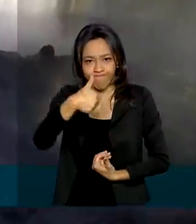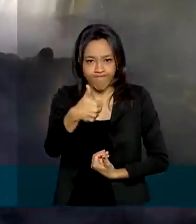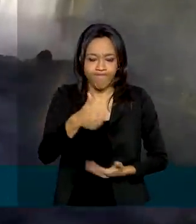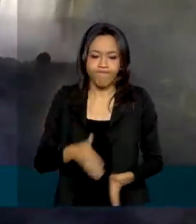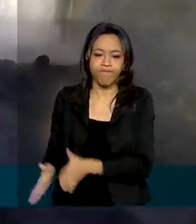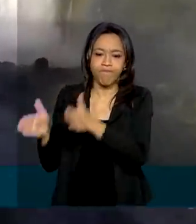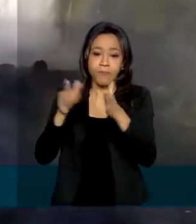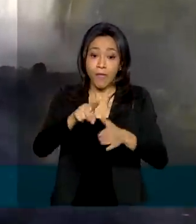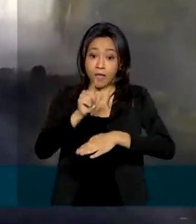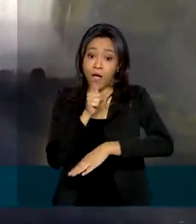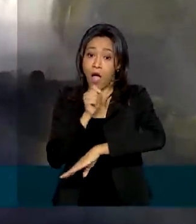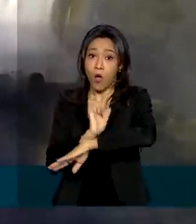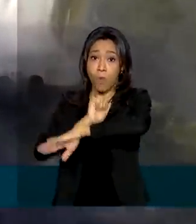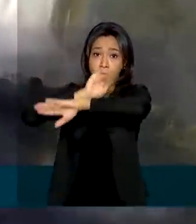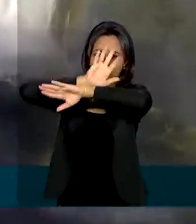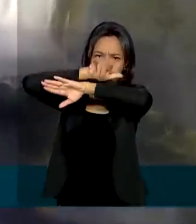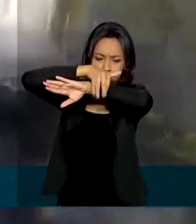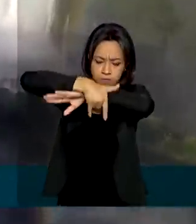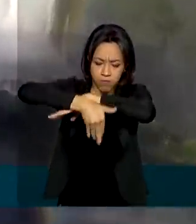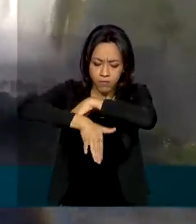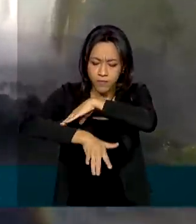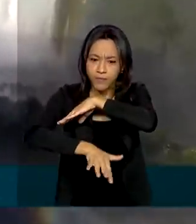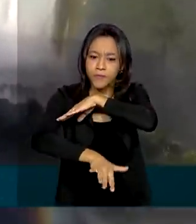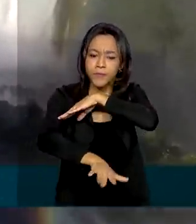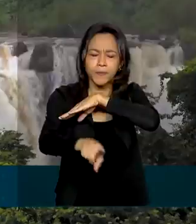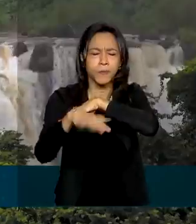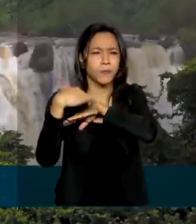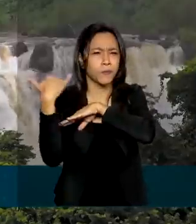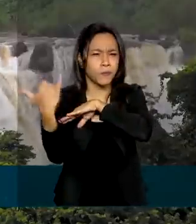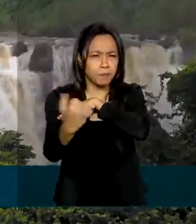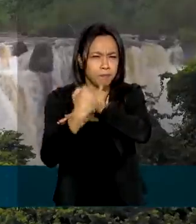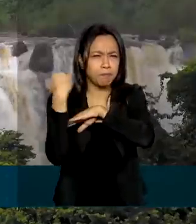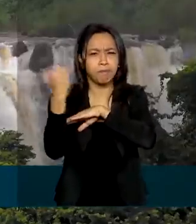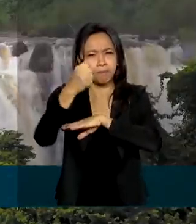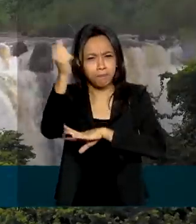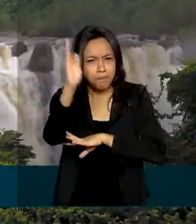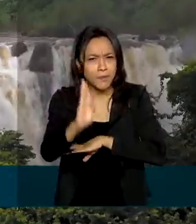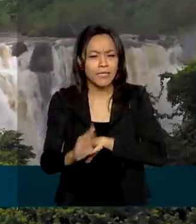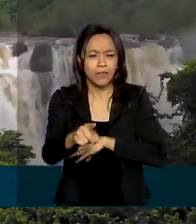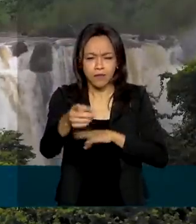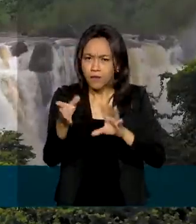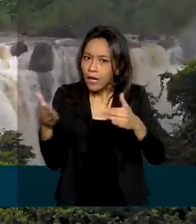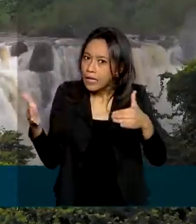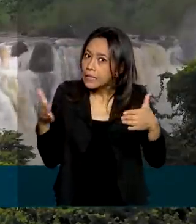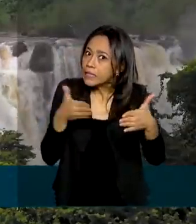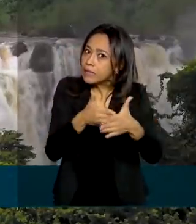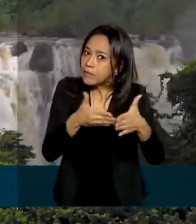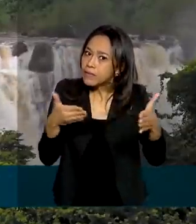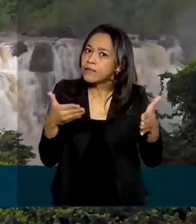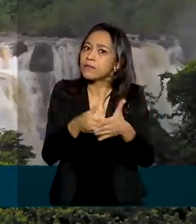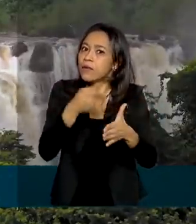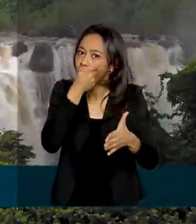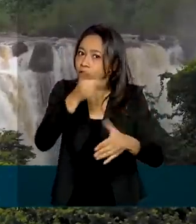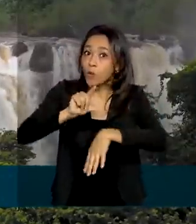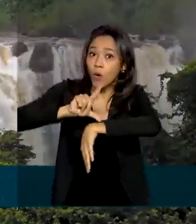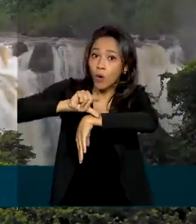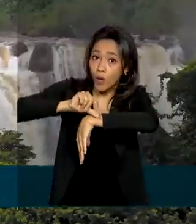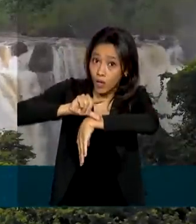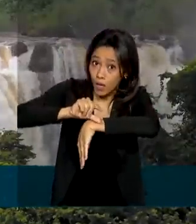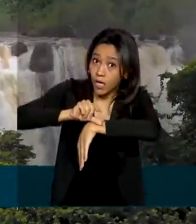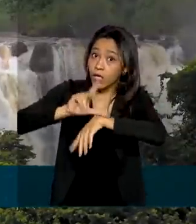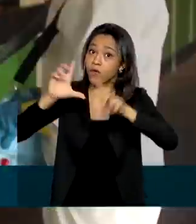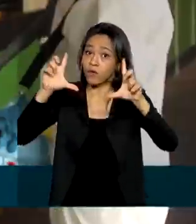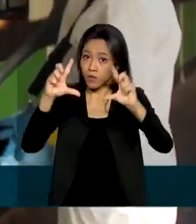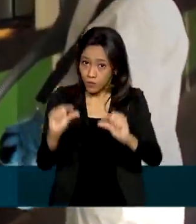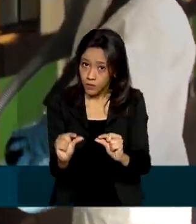cataratas do Iguaçu, importante ponto turístico brasileiro, também estão com acesso restrito e o horário de visitação foi